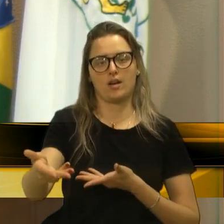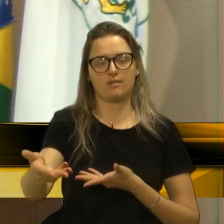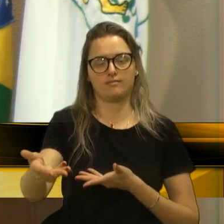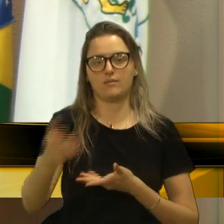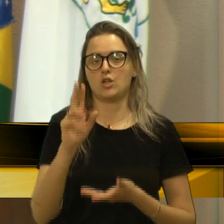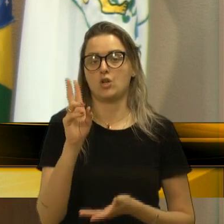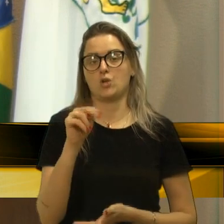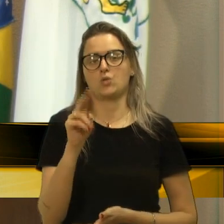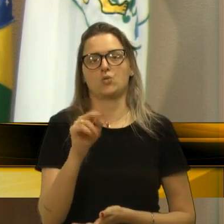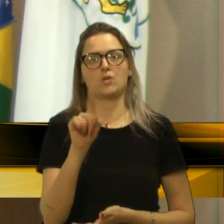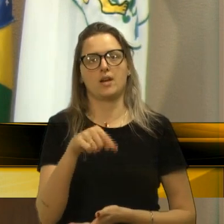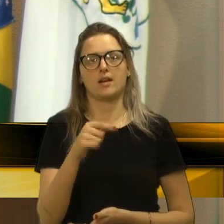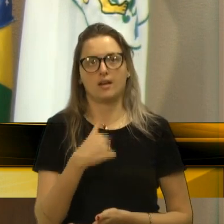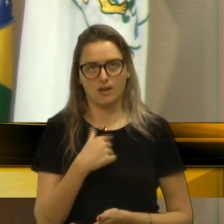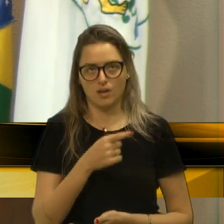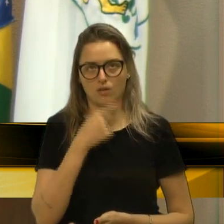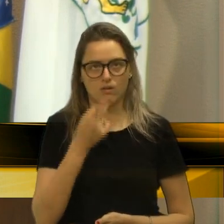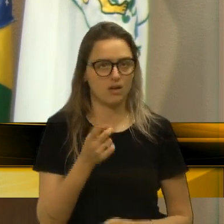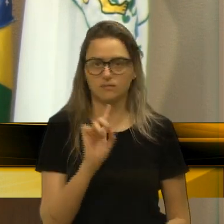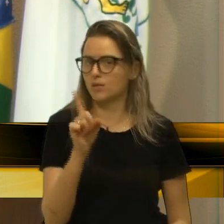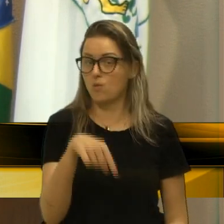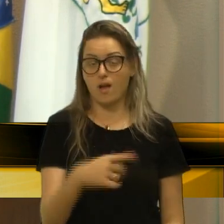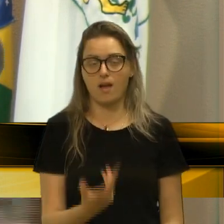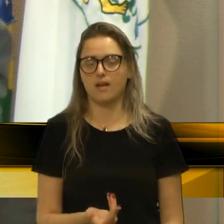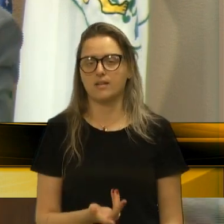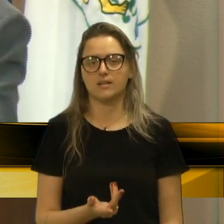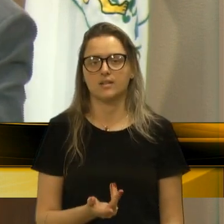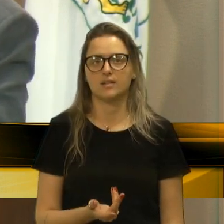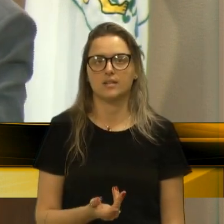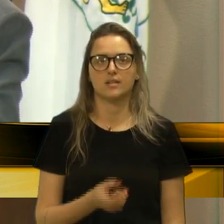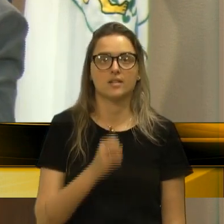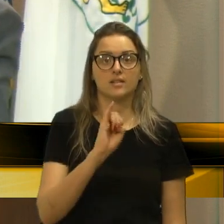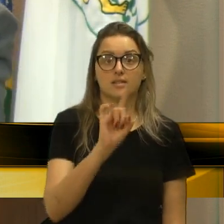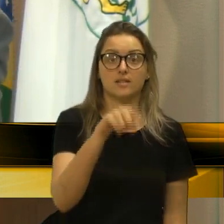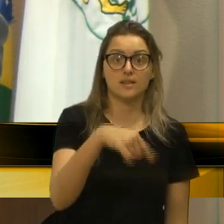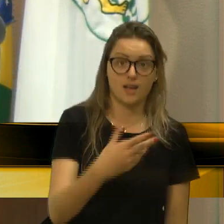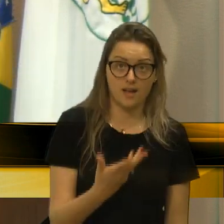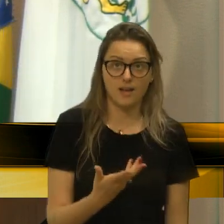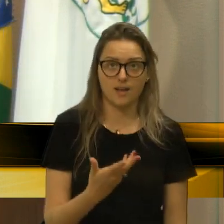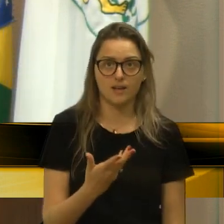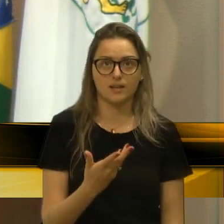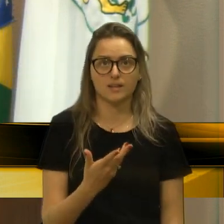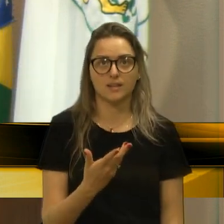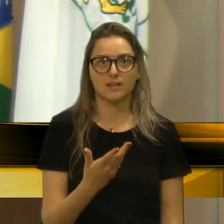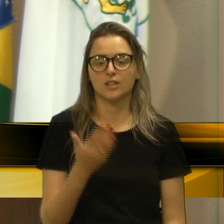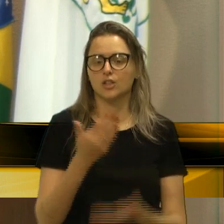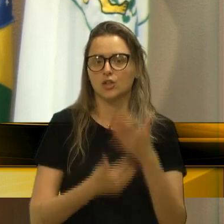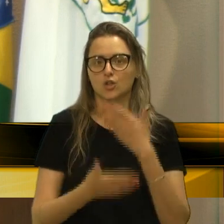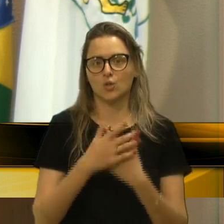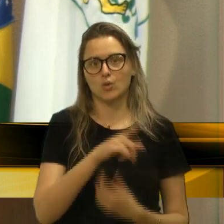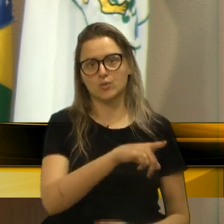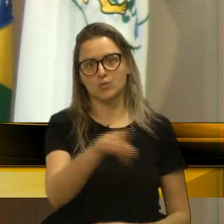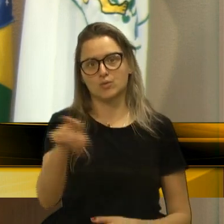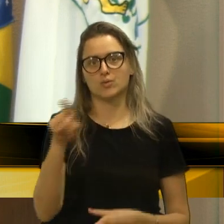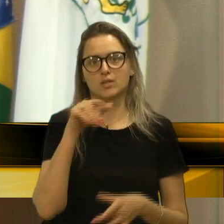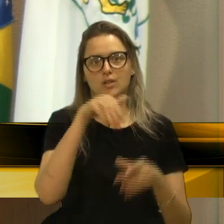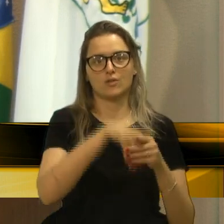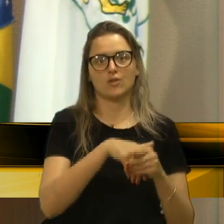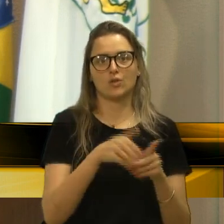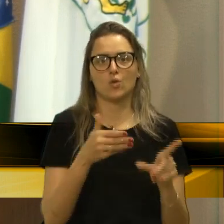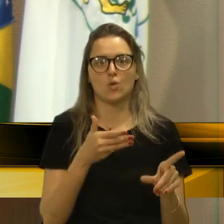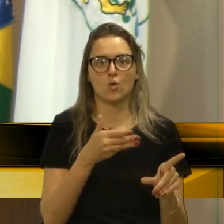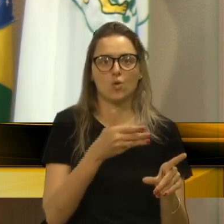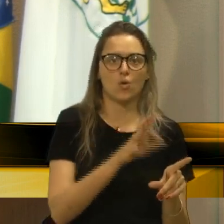Nunca foram. Eu estou afirmando aqui, não são. Então, se fosse assim, minha gente, todos que votaram aqui contra a